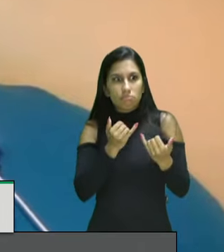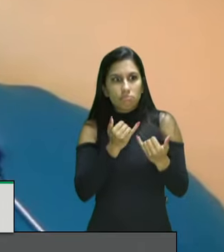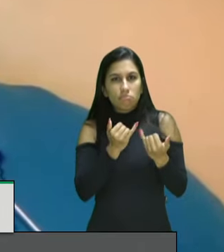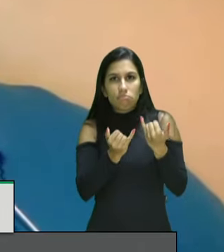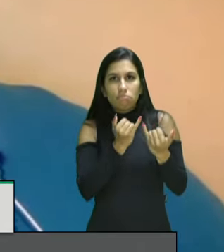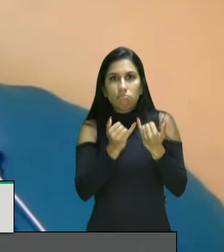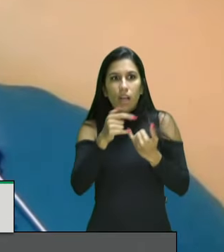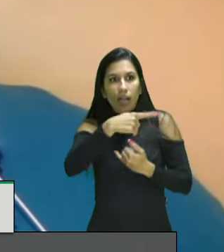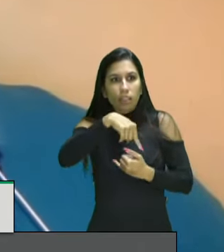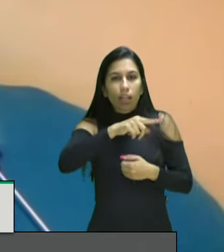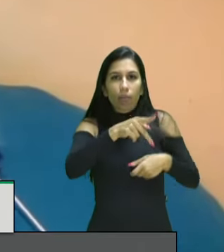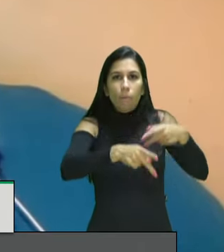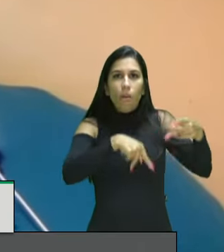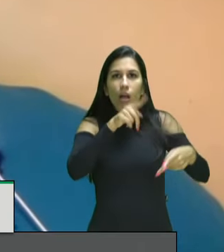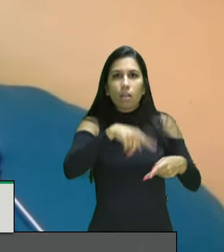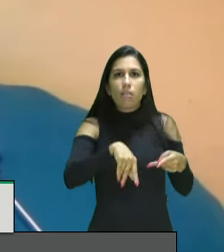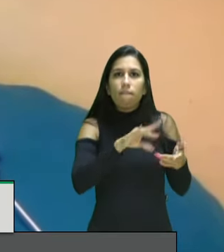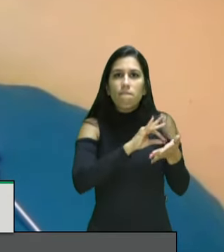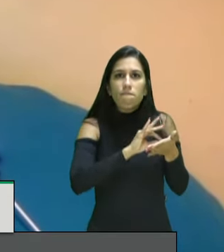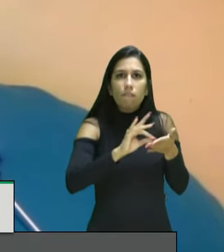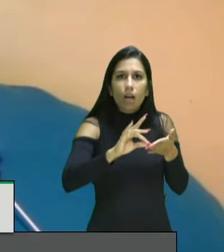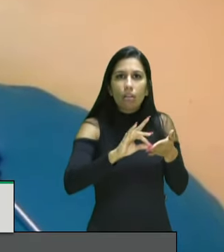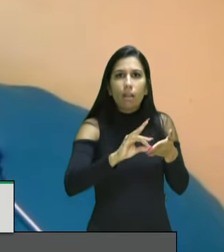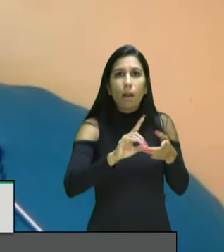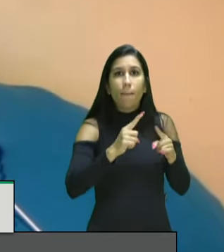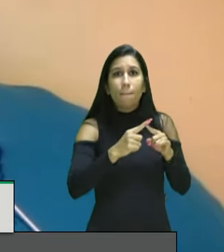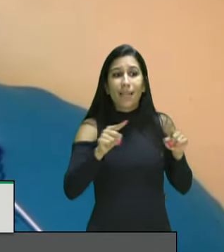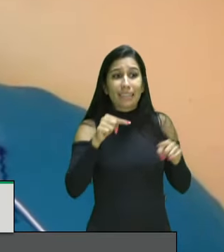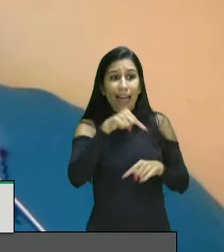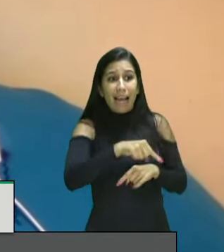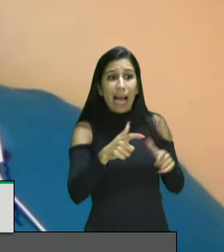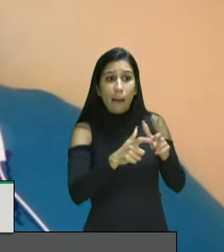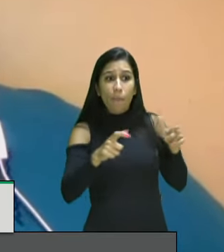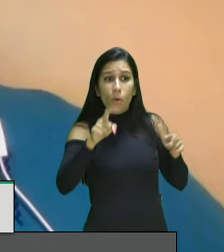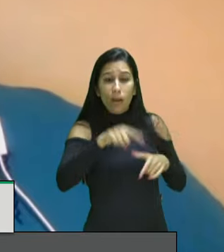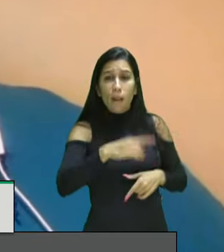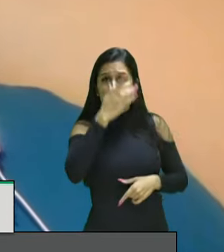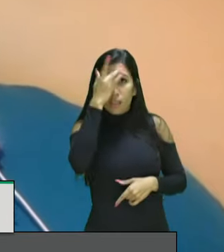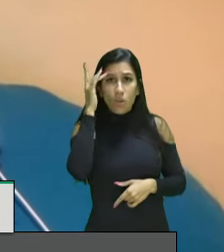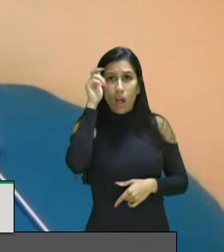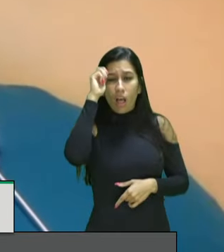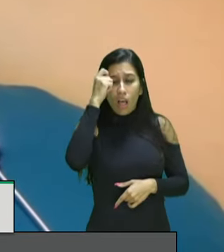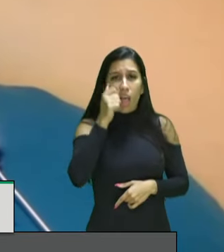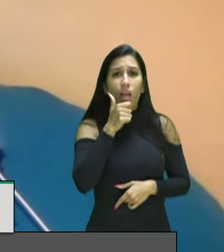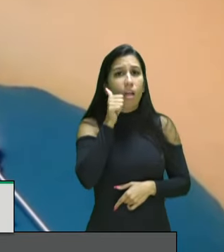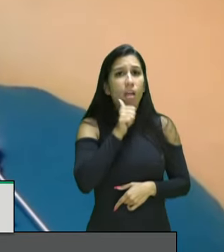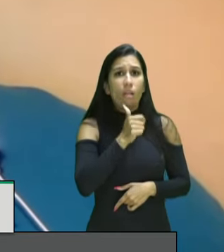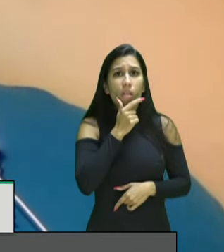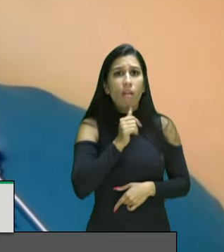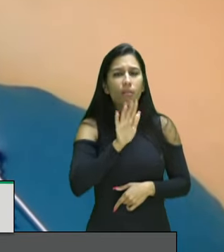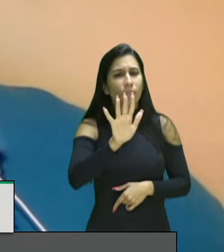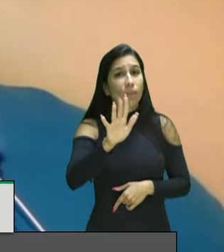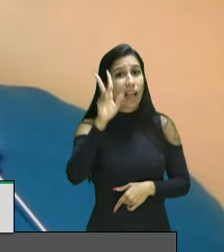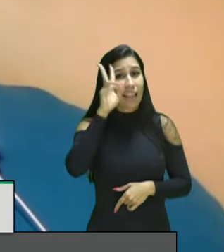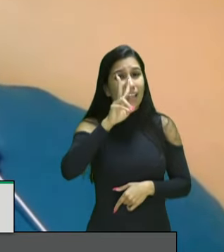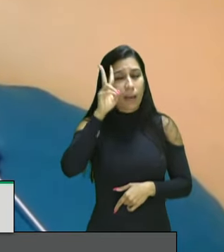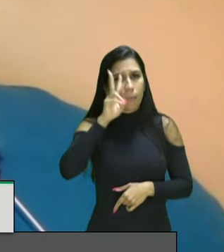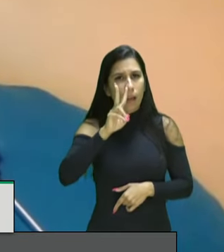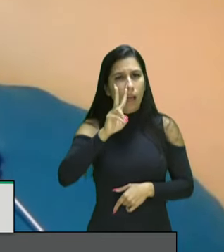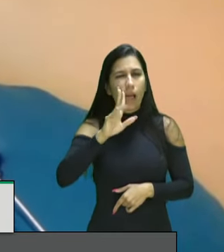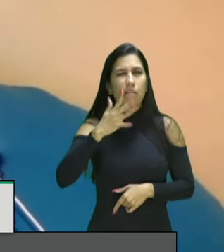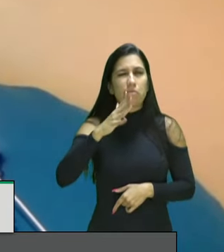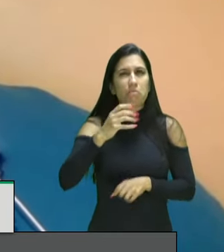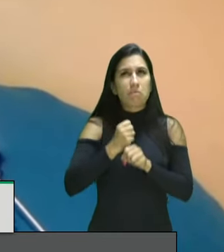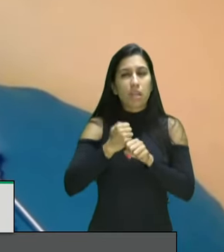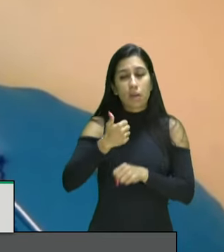esmagadoramente formadas por negros e negros eu quero aqui lembrar que durante as lutas pela redemocratização do Brasil no final dos anos